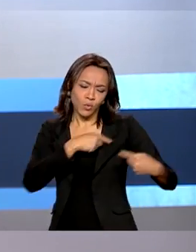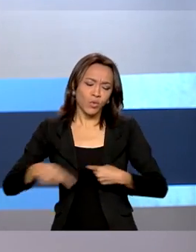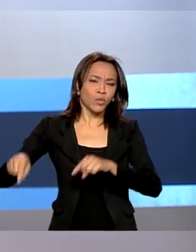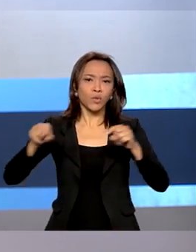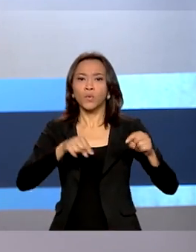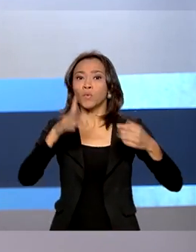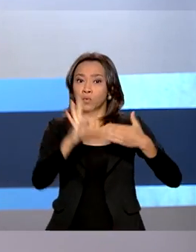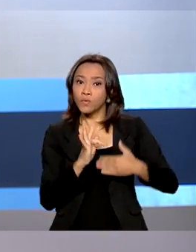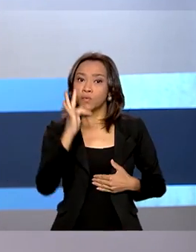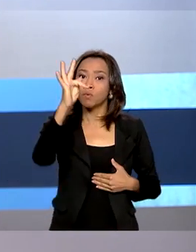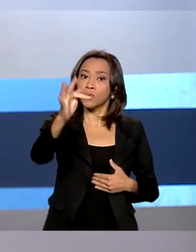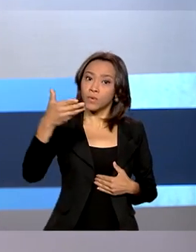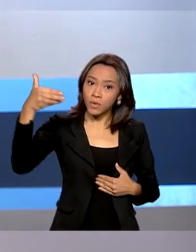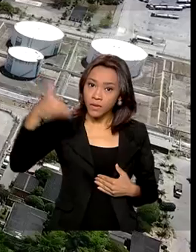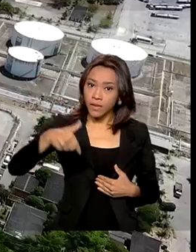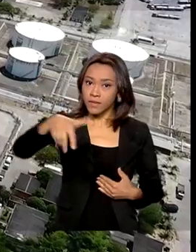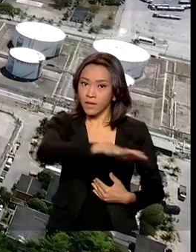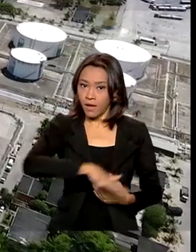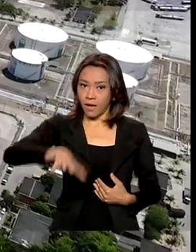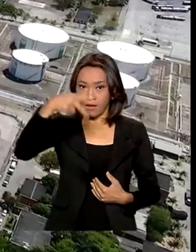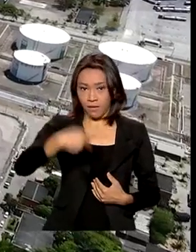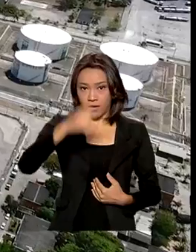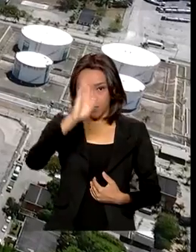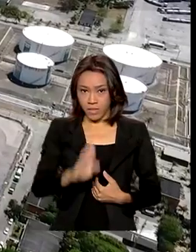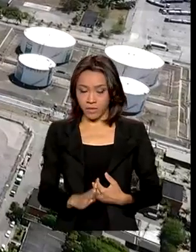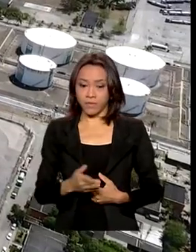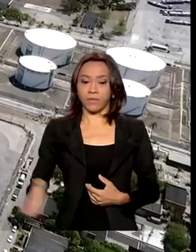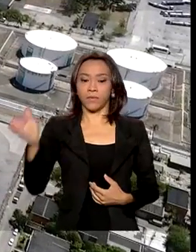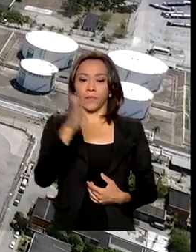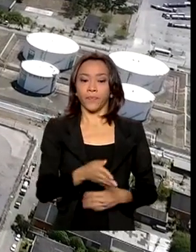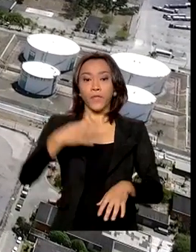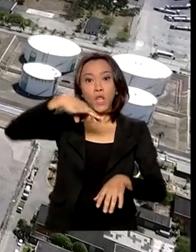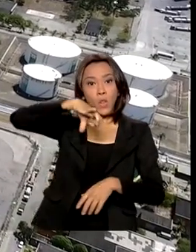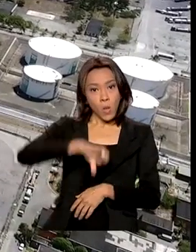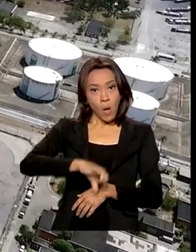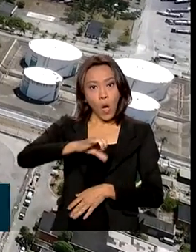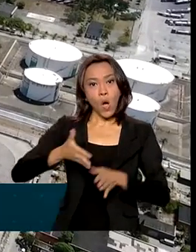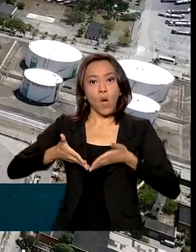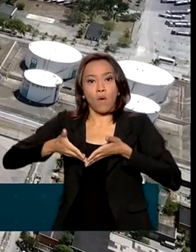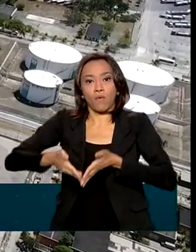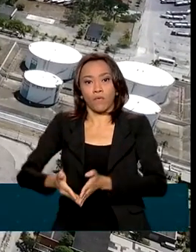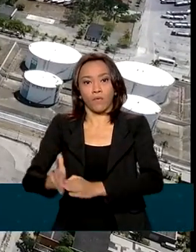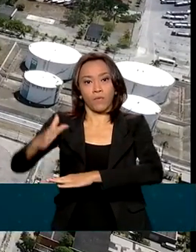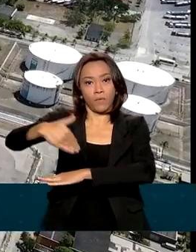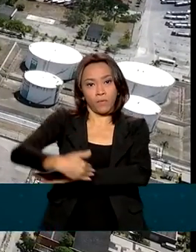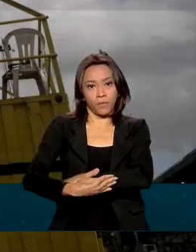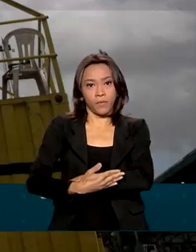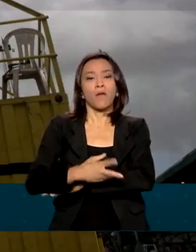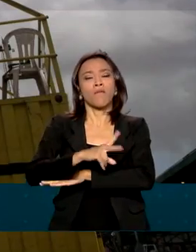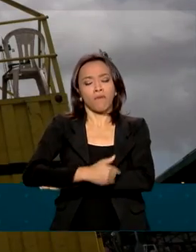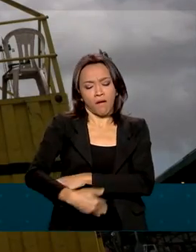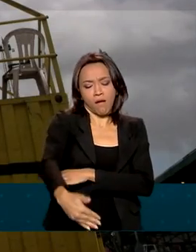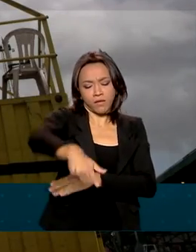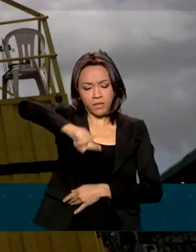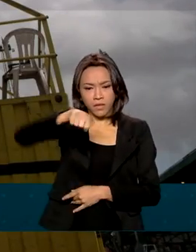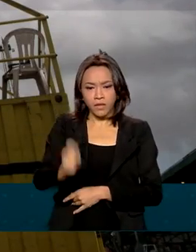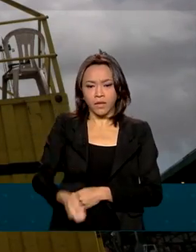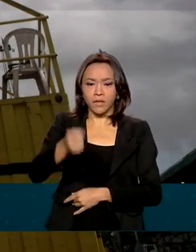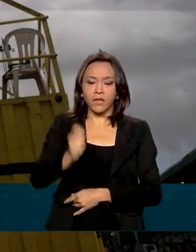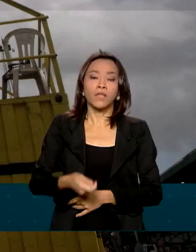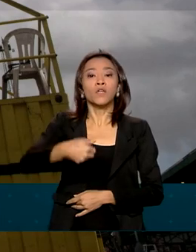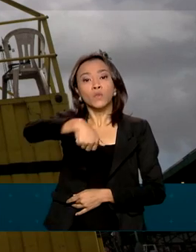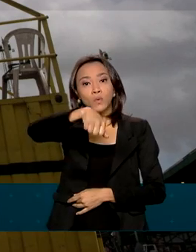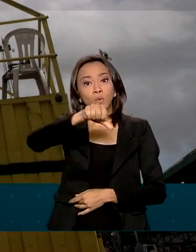desse setor aqui no Brasil. Nove terminais portuários vão ser arrendados até o fim do ano nas regiões